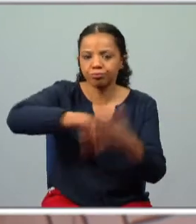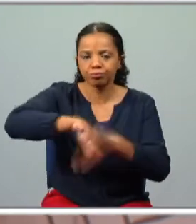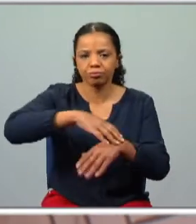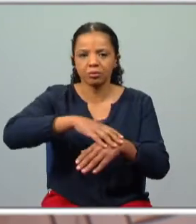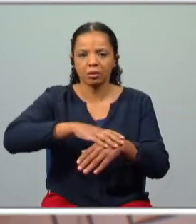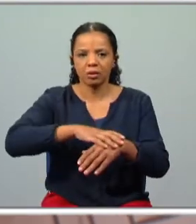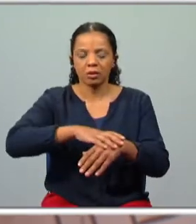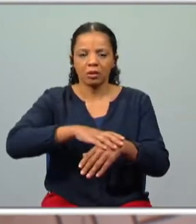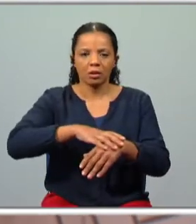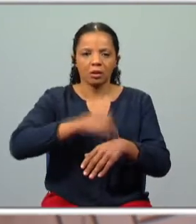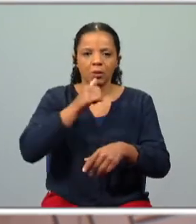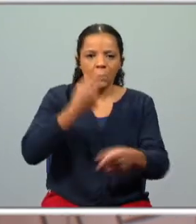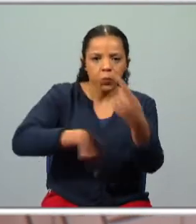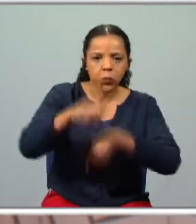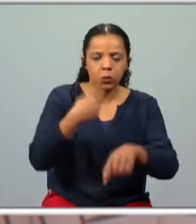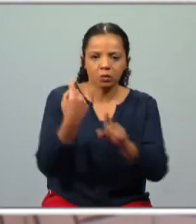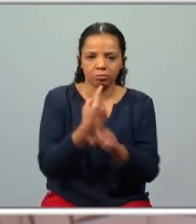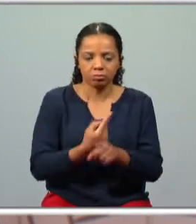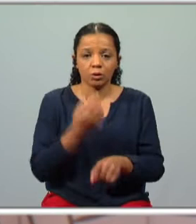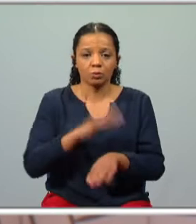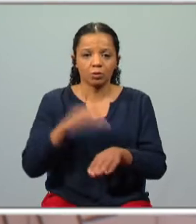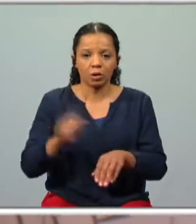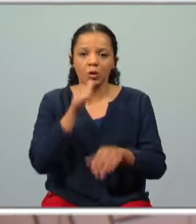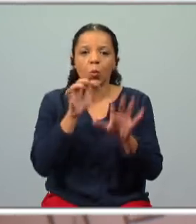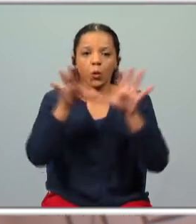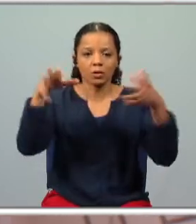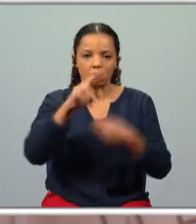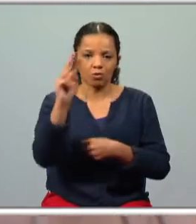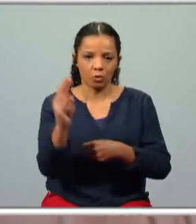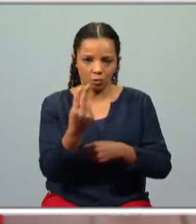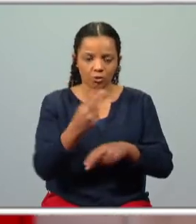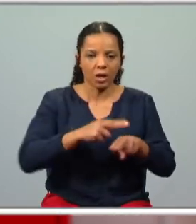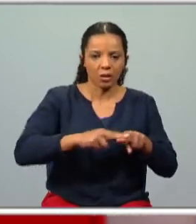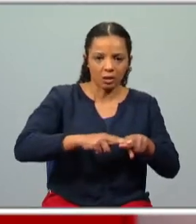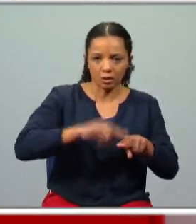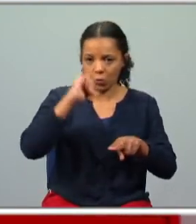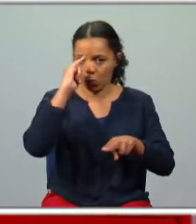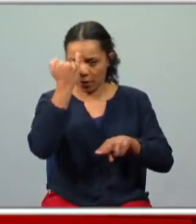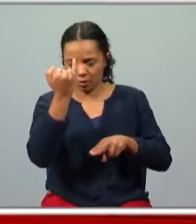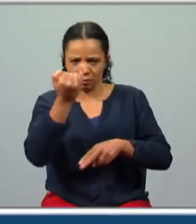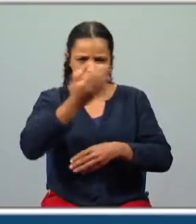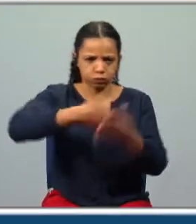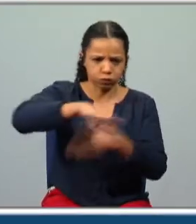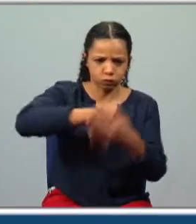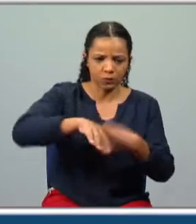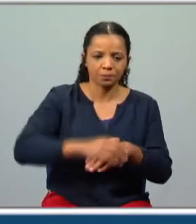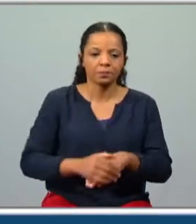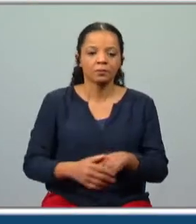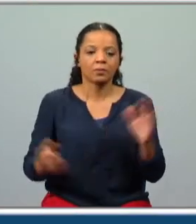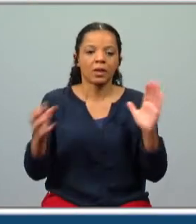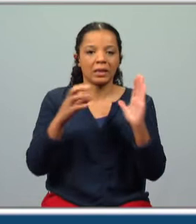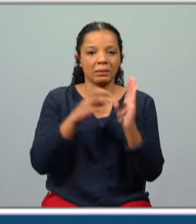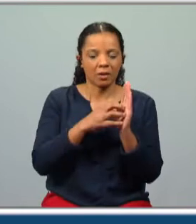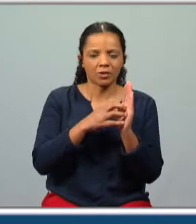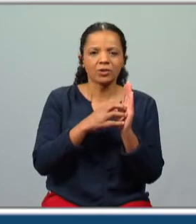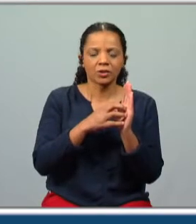concorrentes diferentes dos dois oceanos, o Atlântico e o Índico. Continuamos então com esta imagem, este grafite